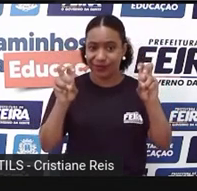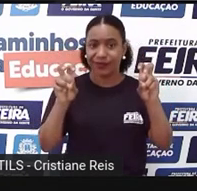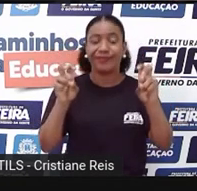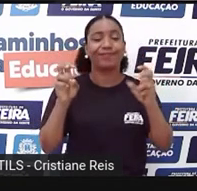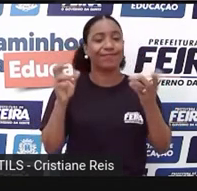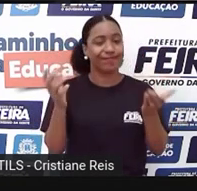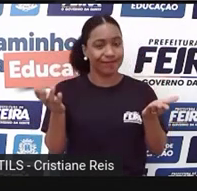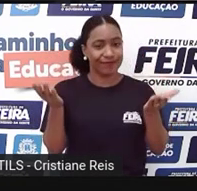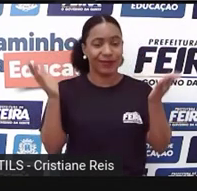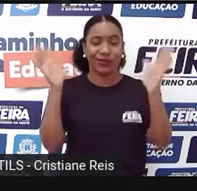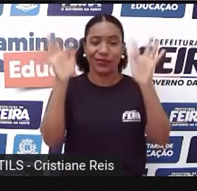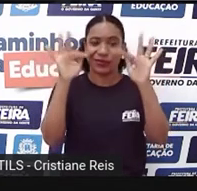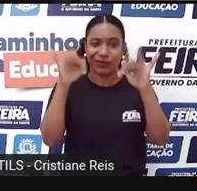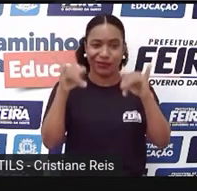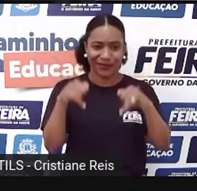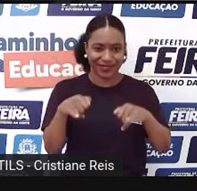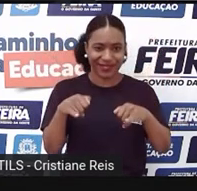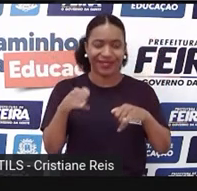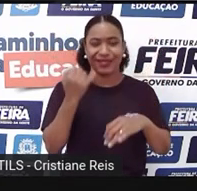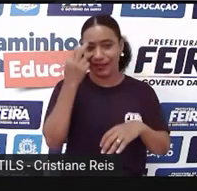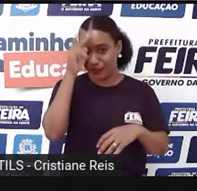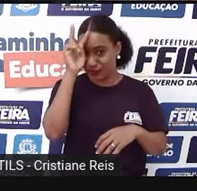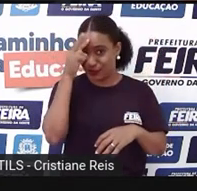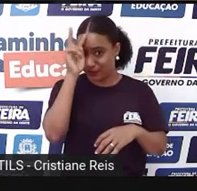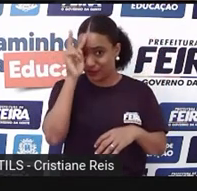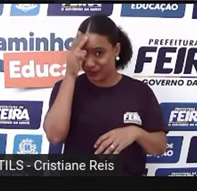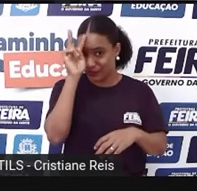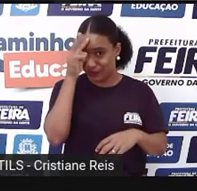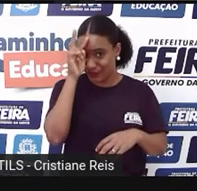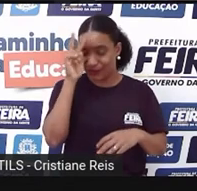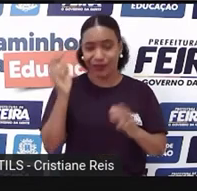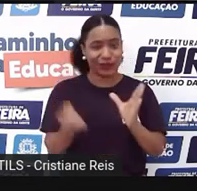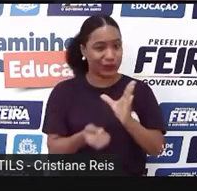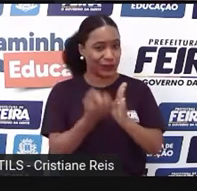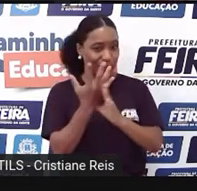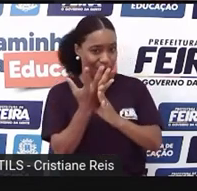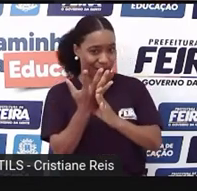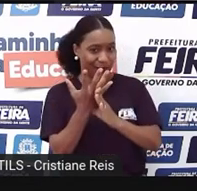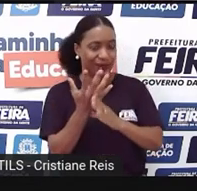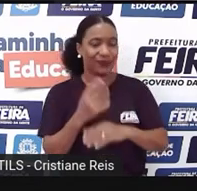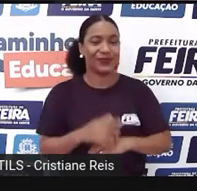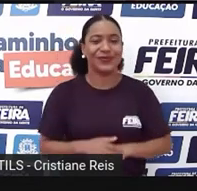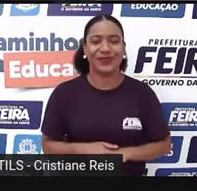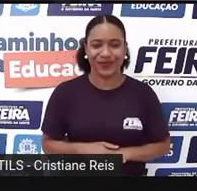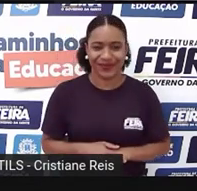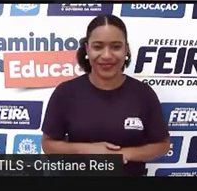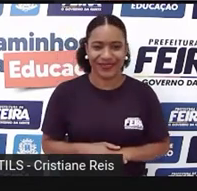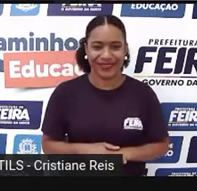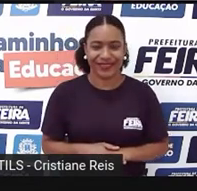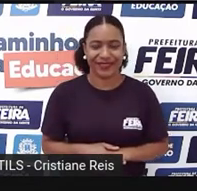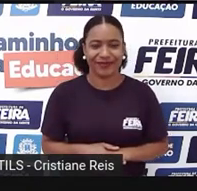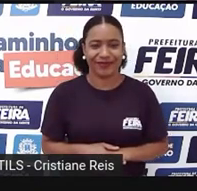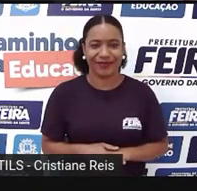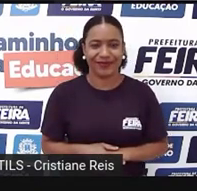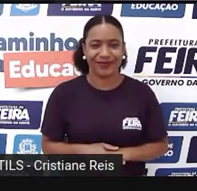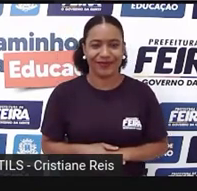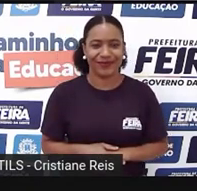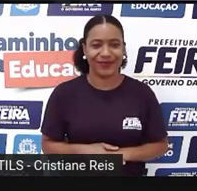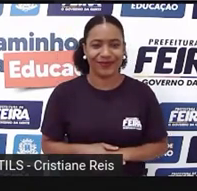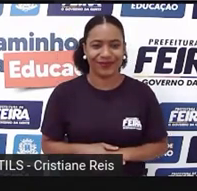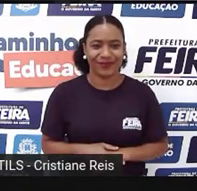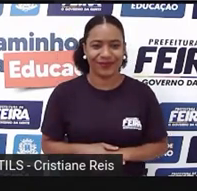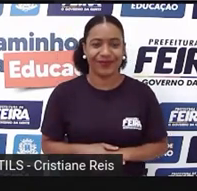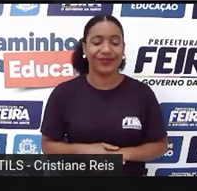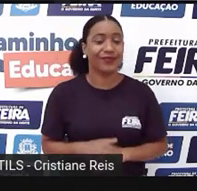delimitar No final da história Quando ela já estiver Criada How does the title Connect to the